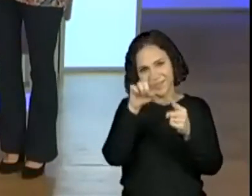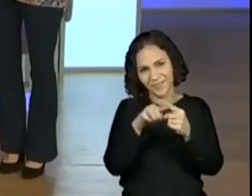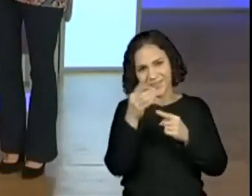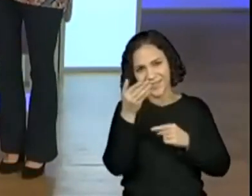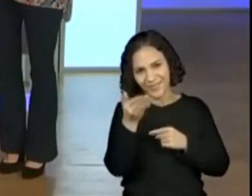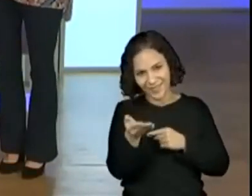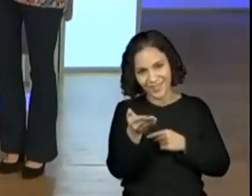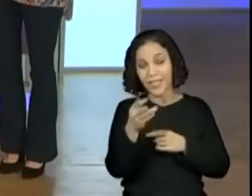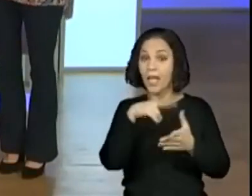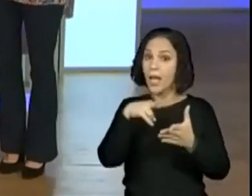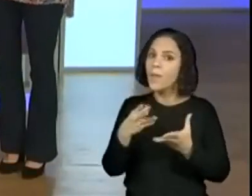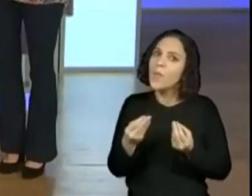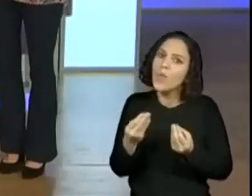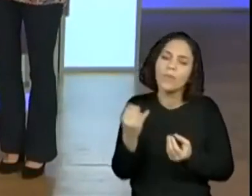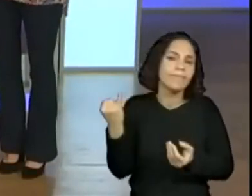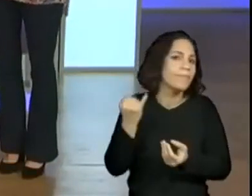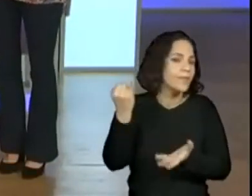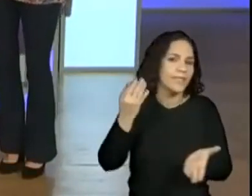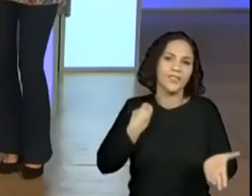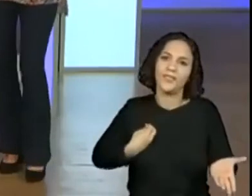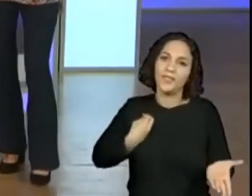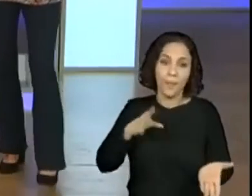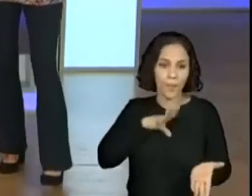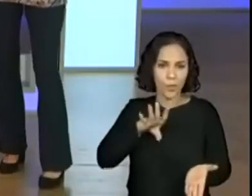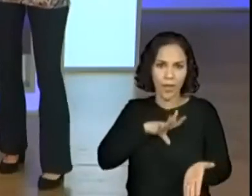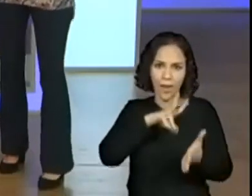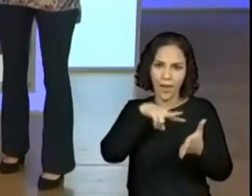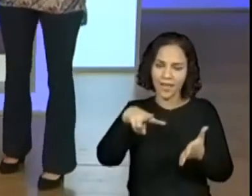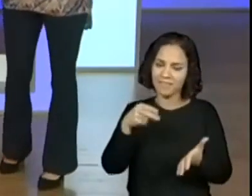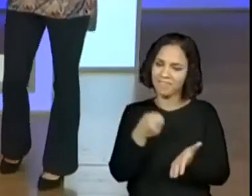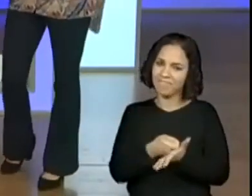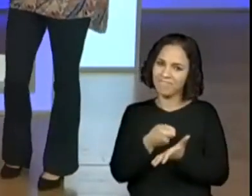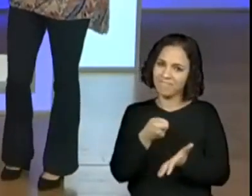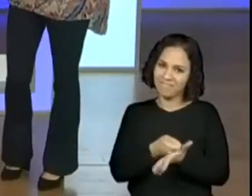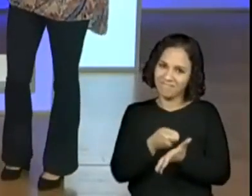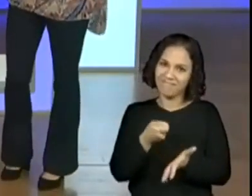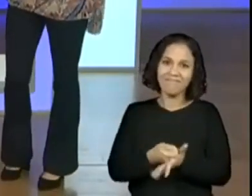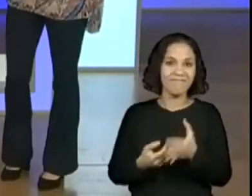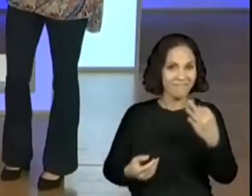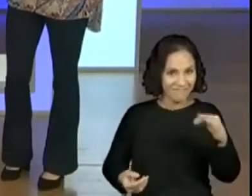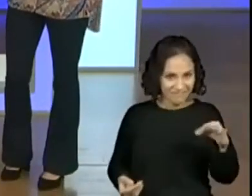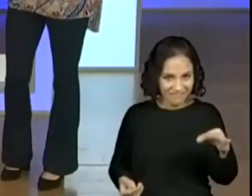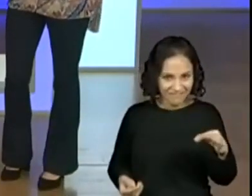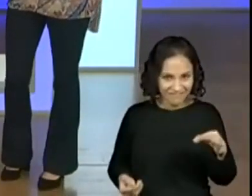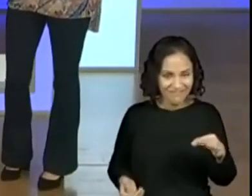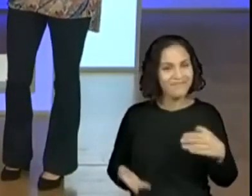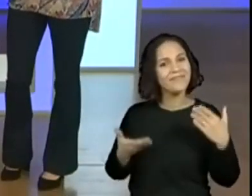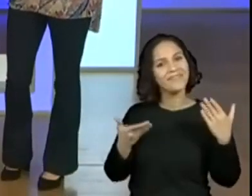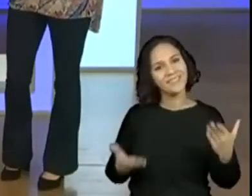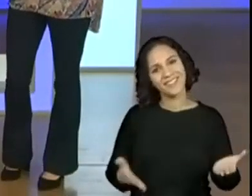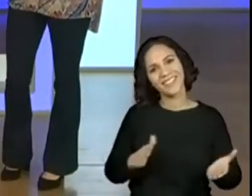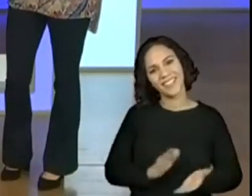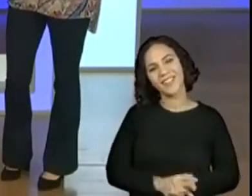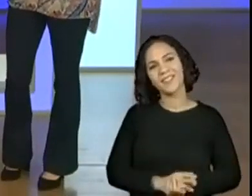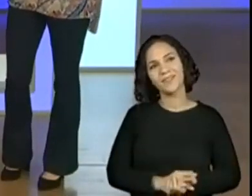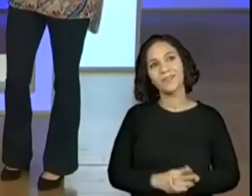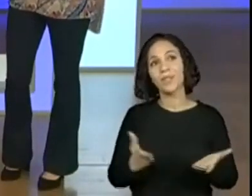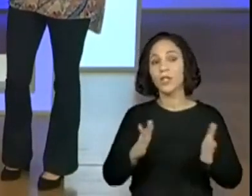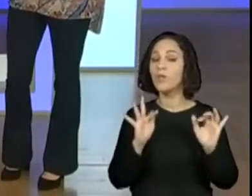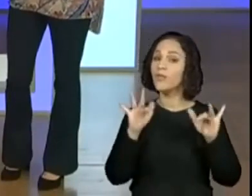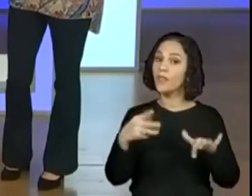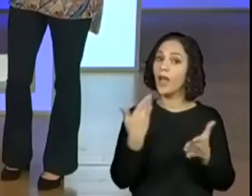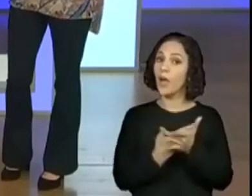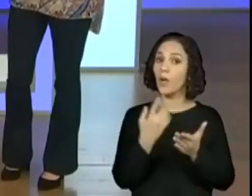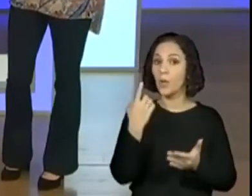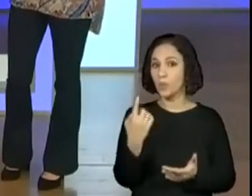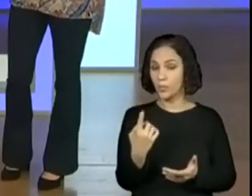certeza. E muita leitura, não tem como. Sim, não tem como. Português tem que ler, né? Língua portuguesa é para isso. Isso mesmo. Faz parte. Então, chegamos ao